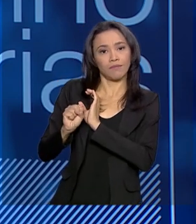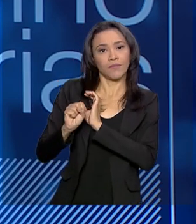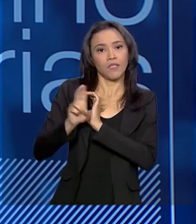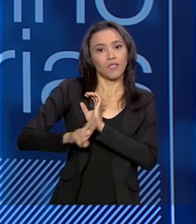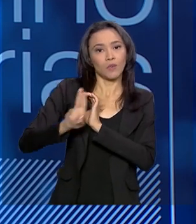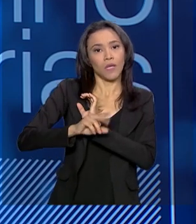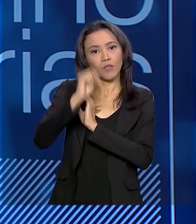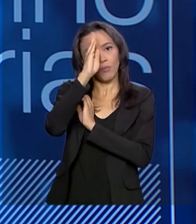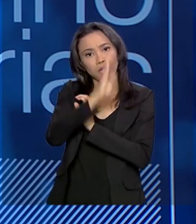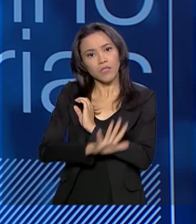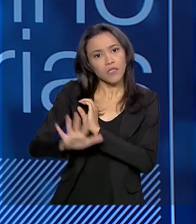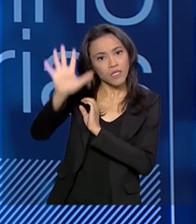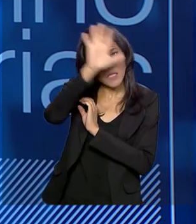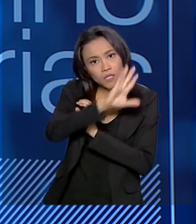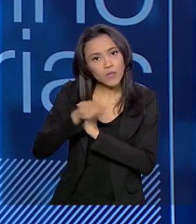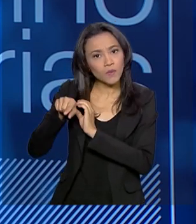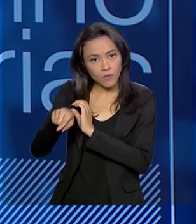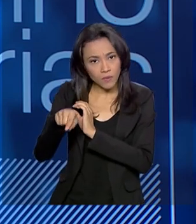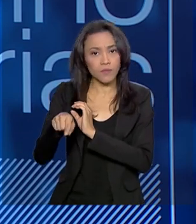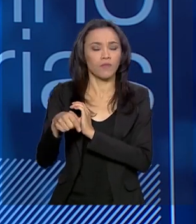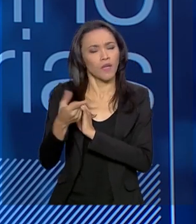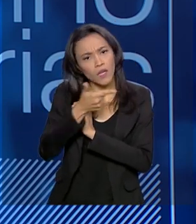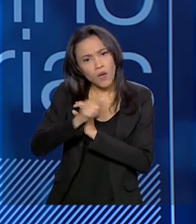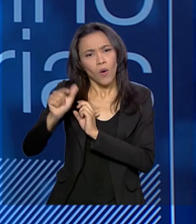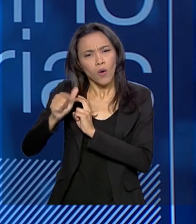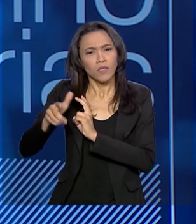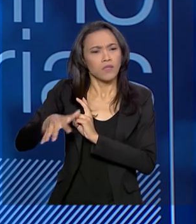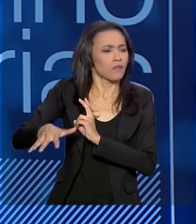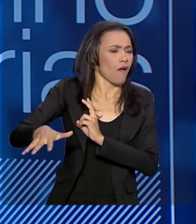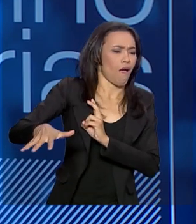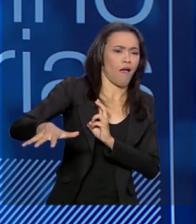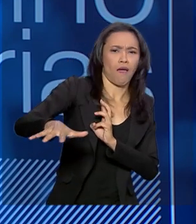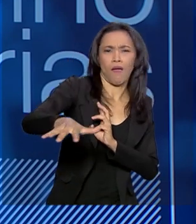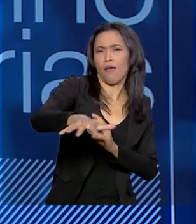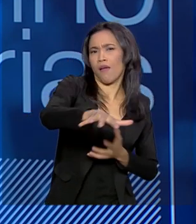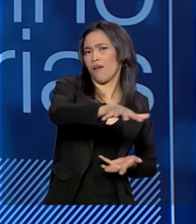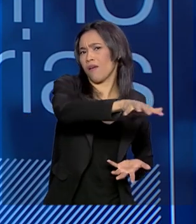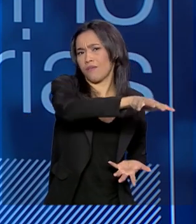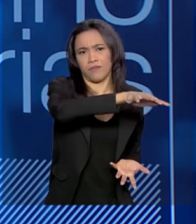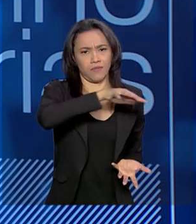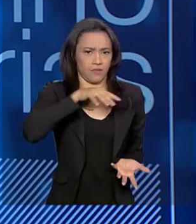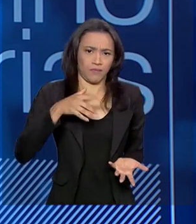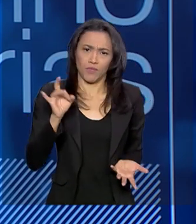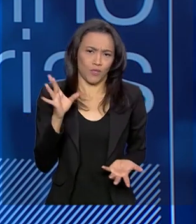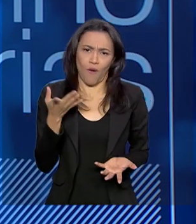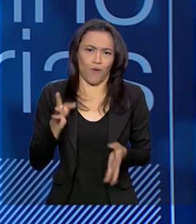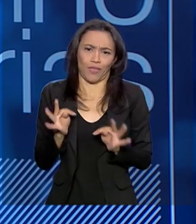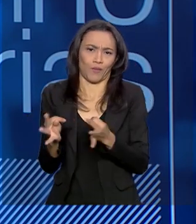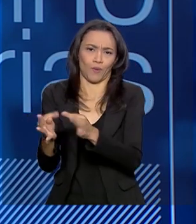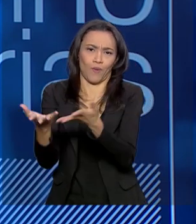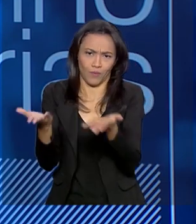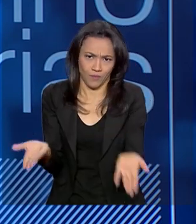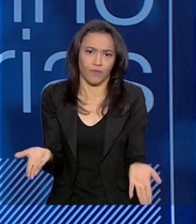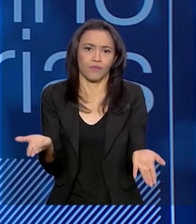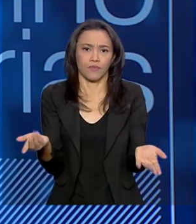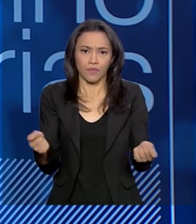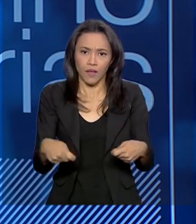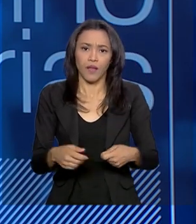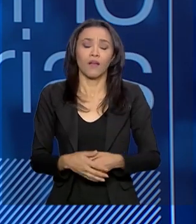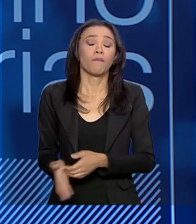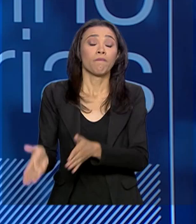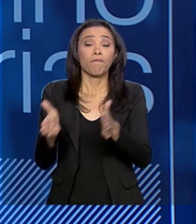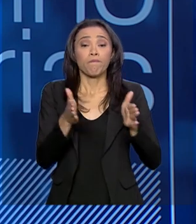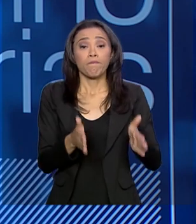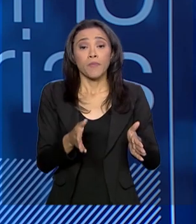patentes, software, startups, outras áreas, não são tão tecnológicas, também podem trabalhar nessa linha, né? Então, por exemplo,